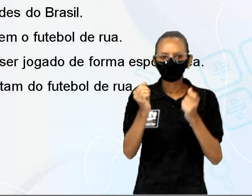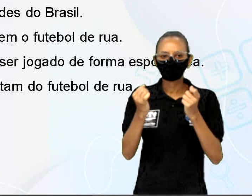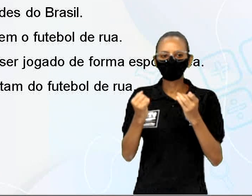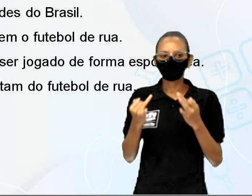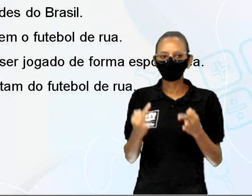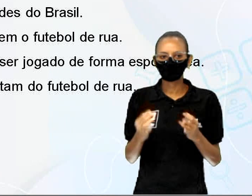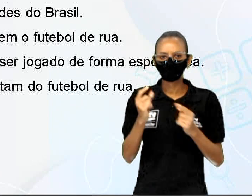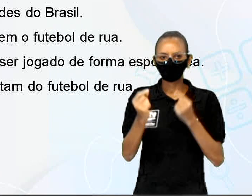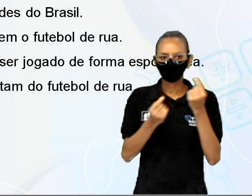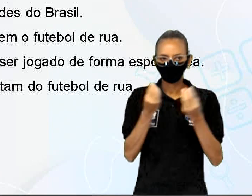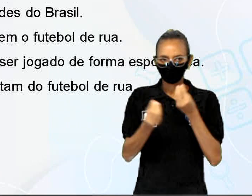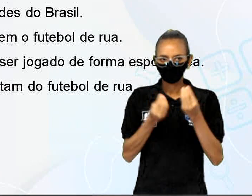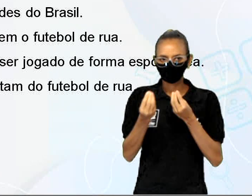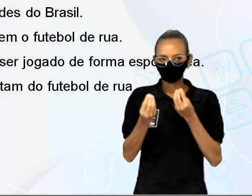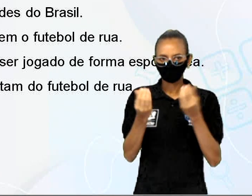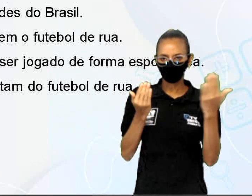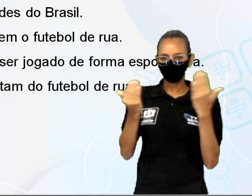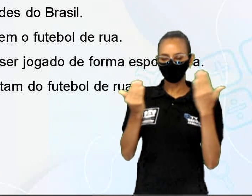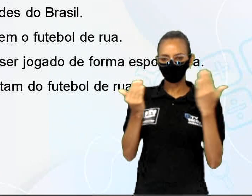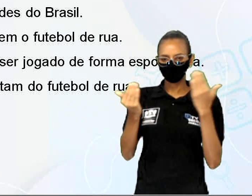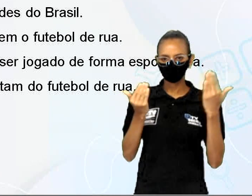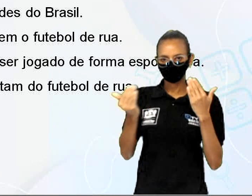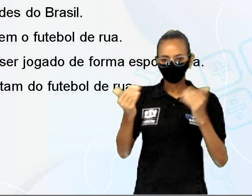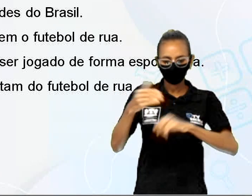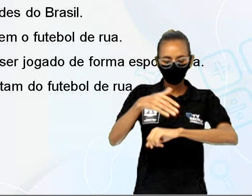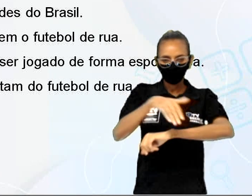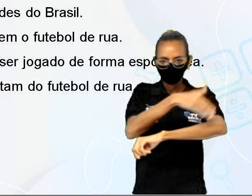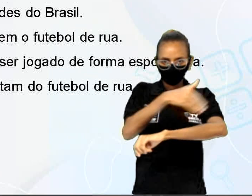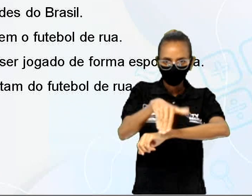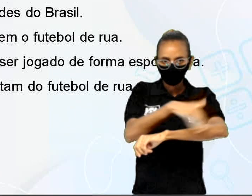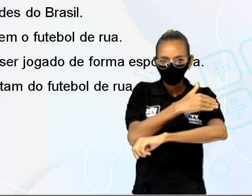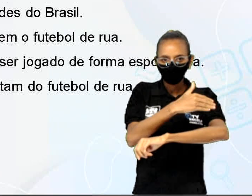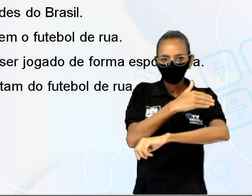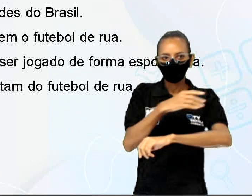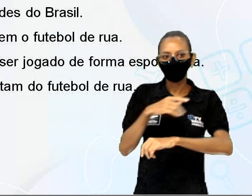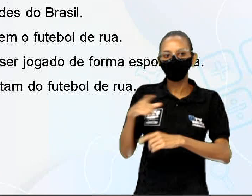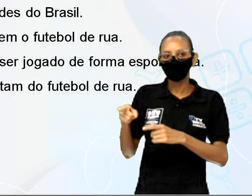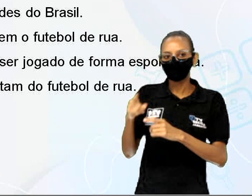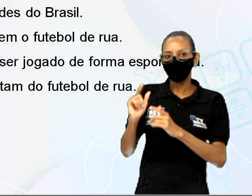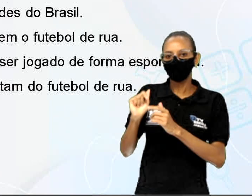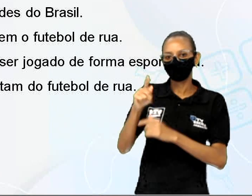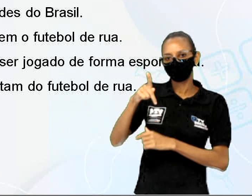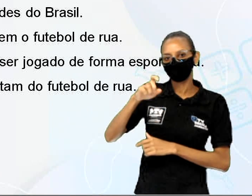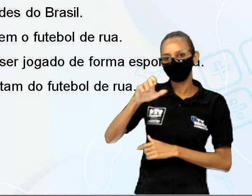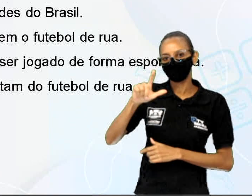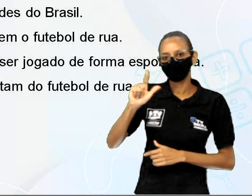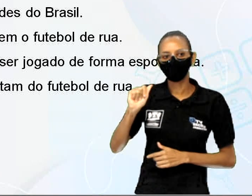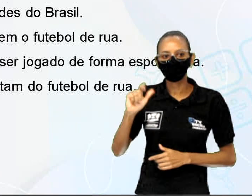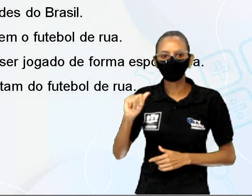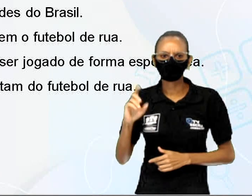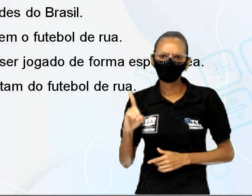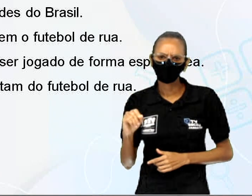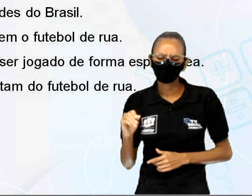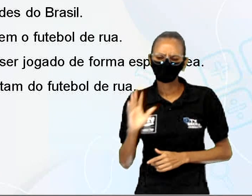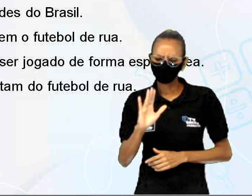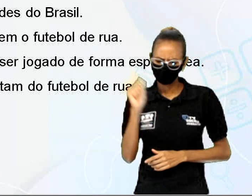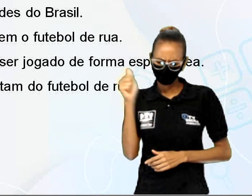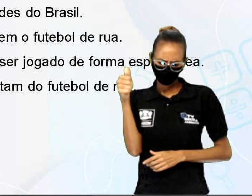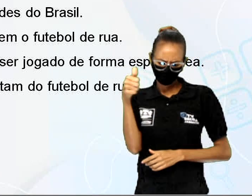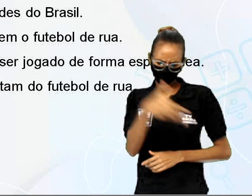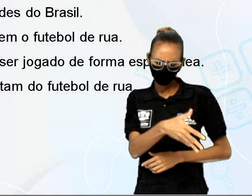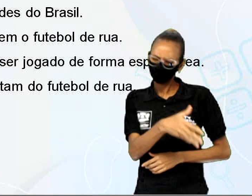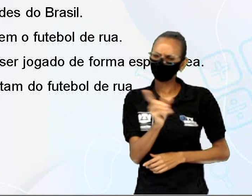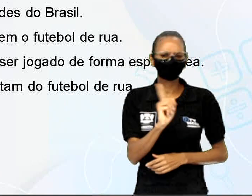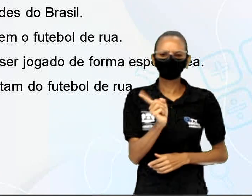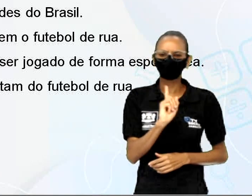comparação entre o futebol de rua e a pelada depreciando a segunda. Pelo contrário gente depreciar é colocar para baixo